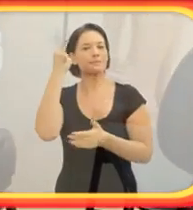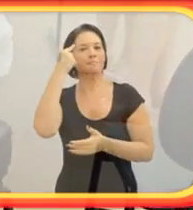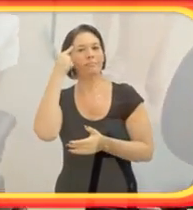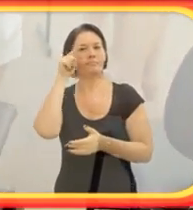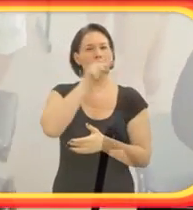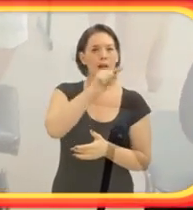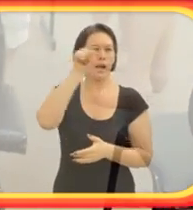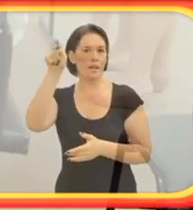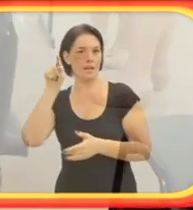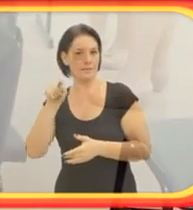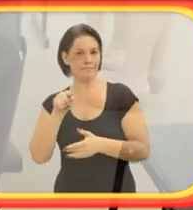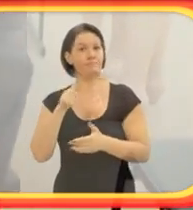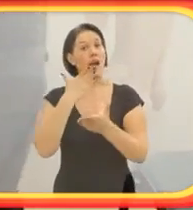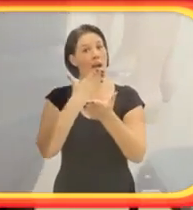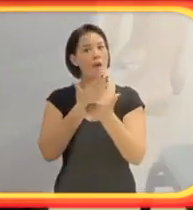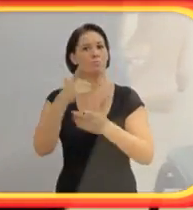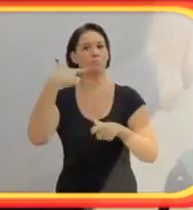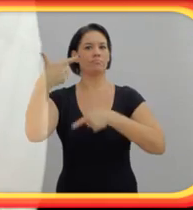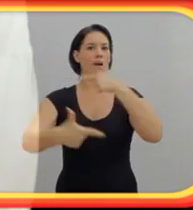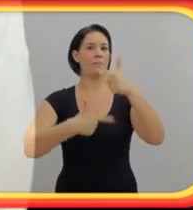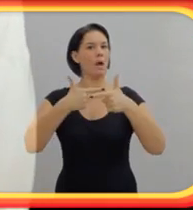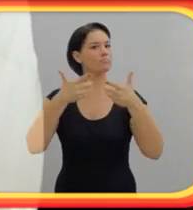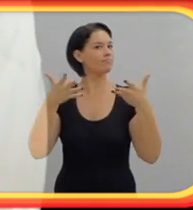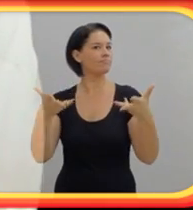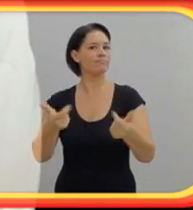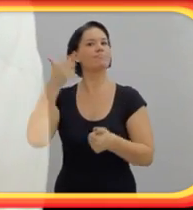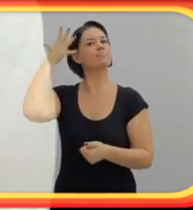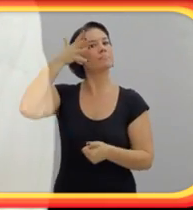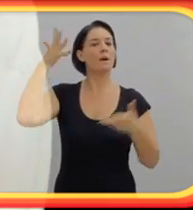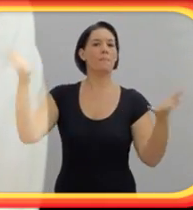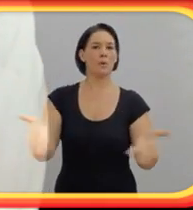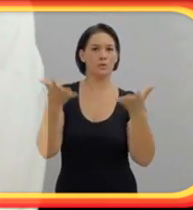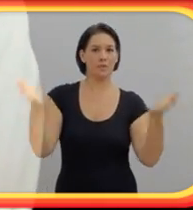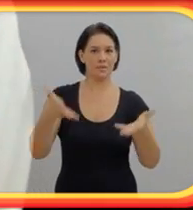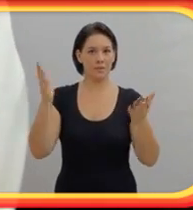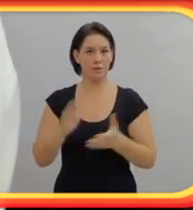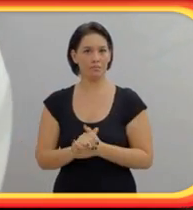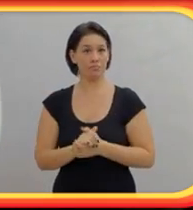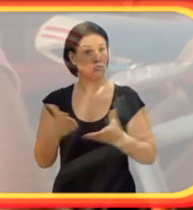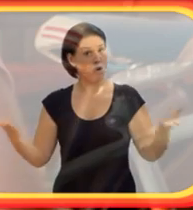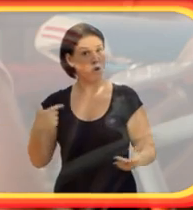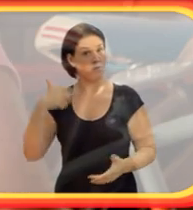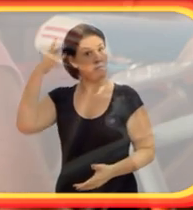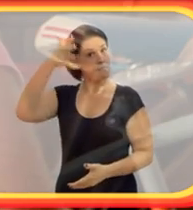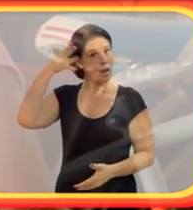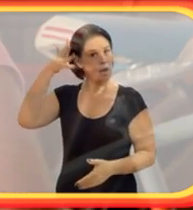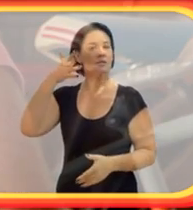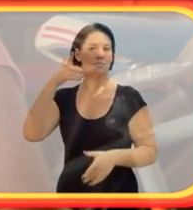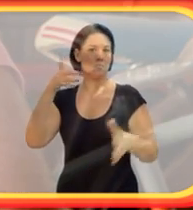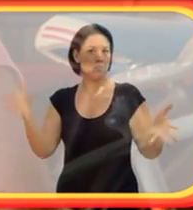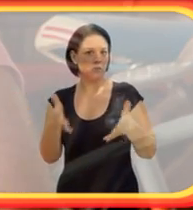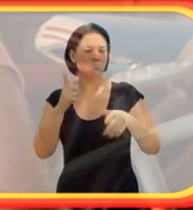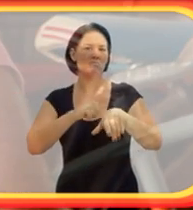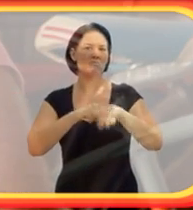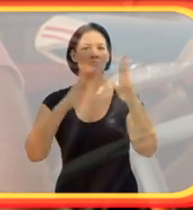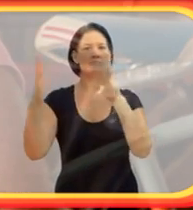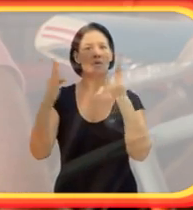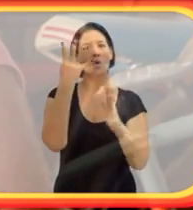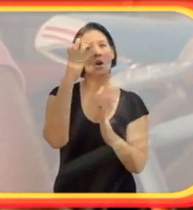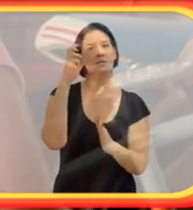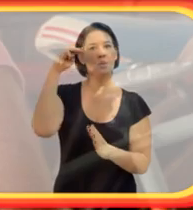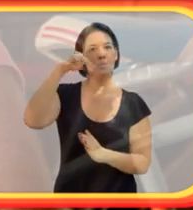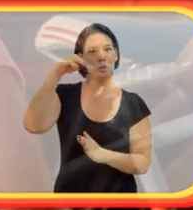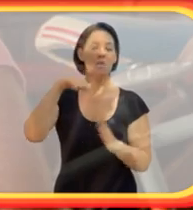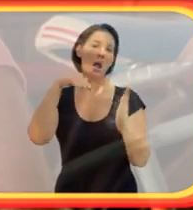começaram a chamar um aqui, um ali, a gente começou a fazer um trabalho bem legal de palestra de motivação. Hoje a minha palestra de motivação,